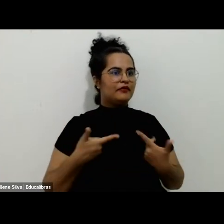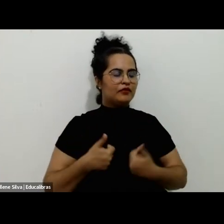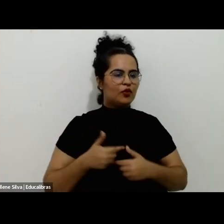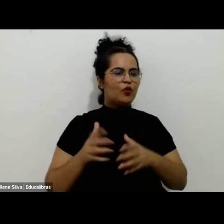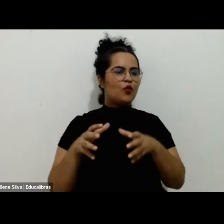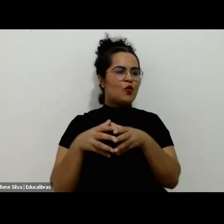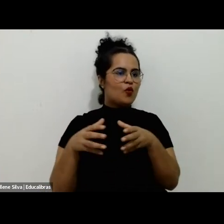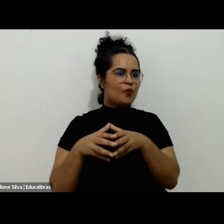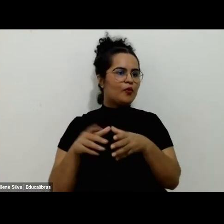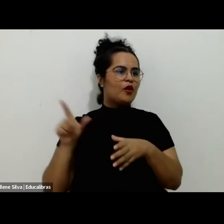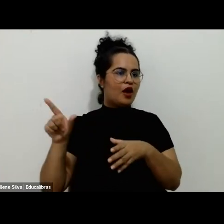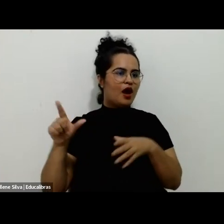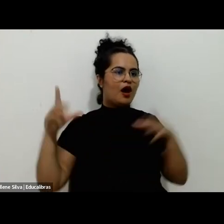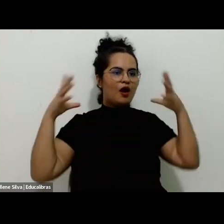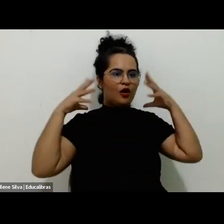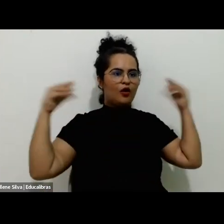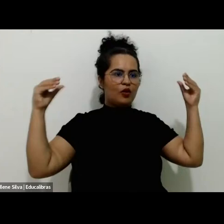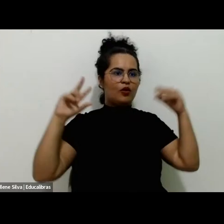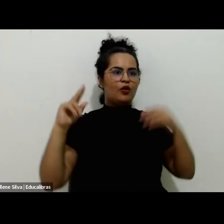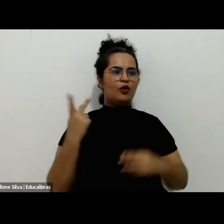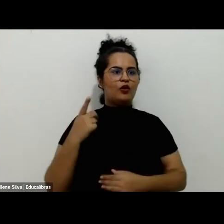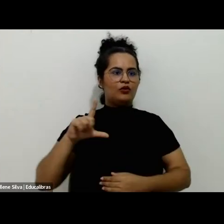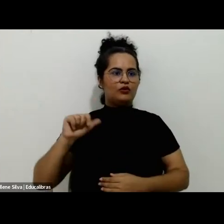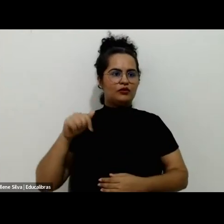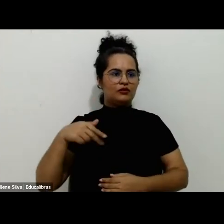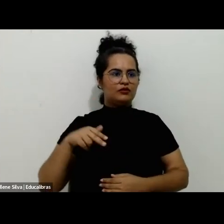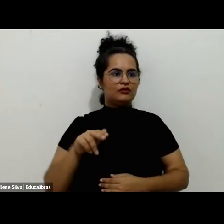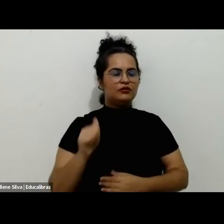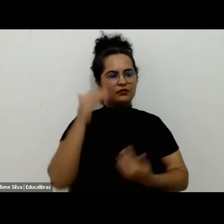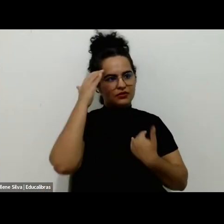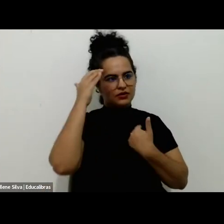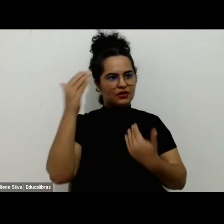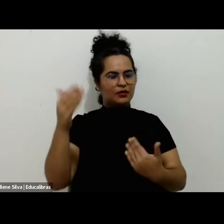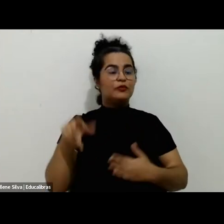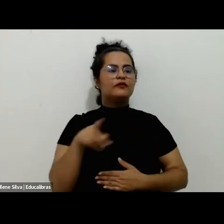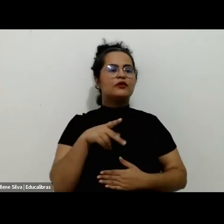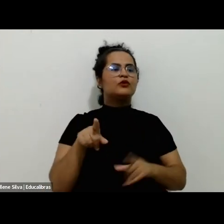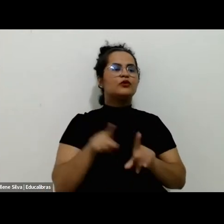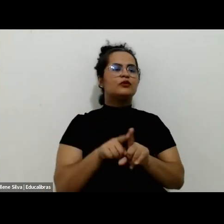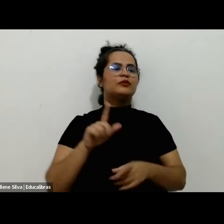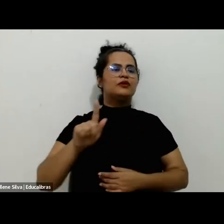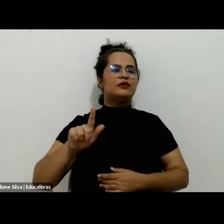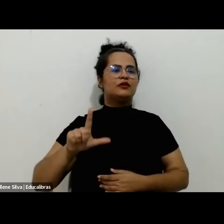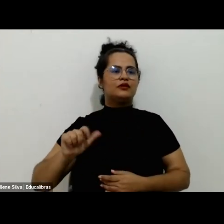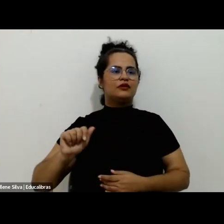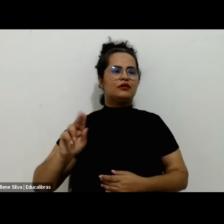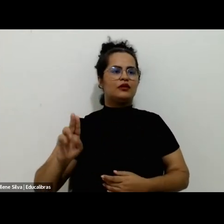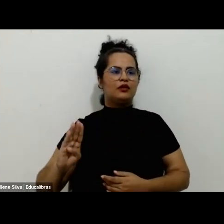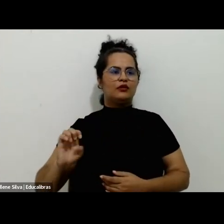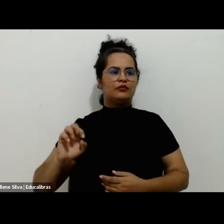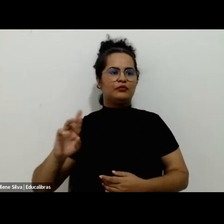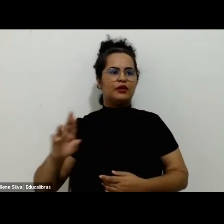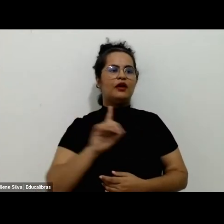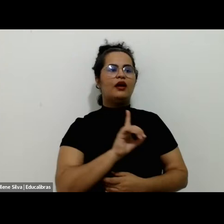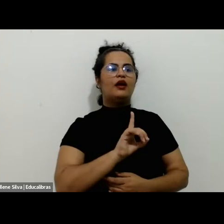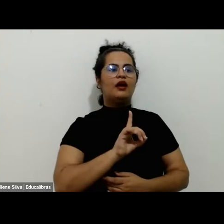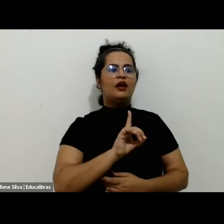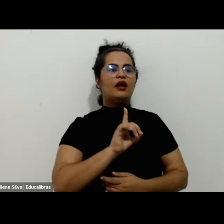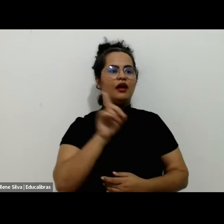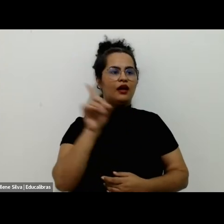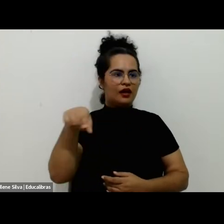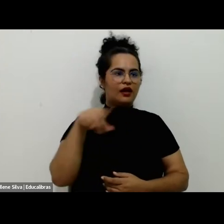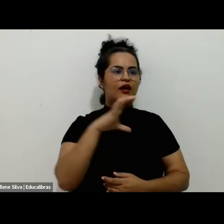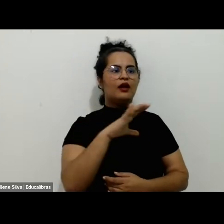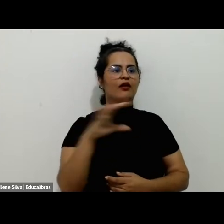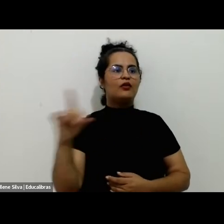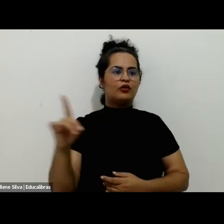na Holanda, e está aqui presente também, muito obrigado, professor Tiago, e o professor Glauber Santos, que é o coordenador do Programa de Pós-Graduação